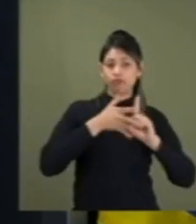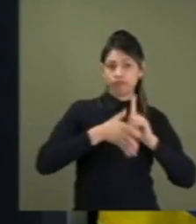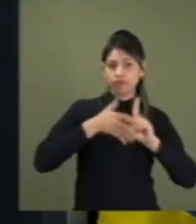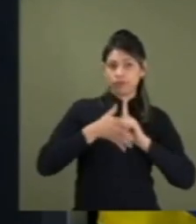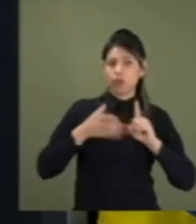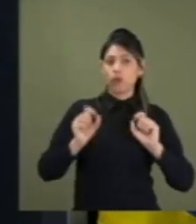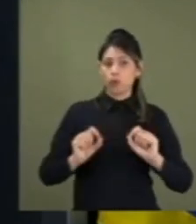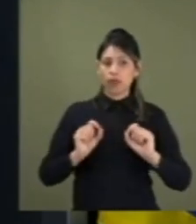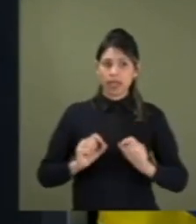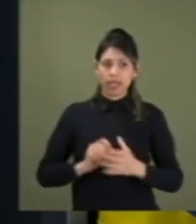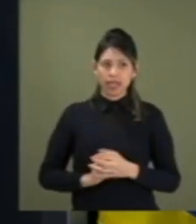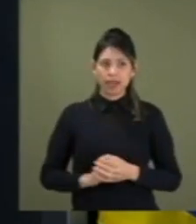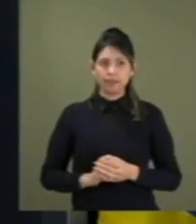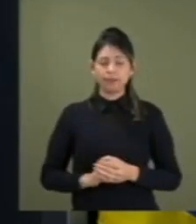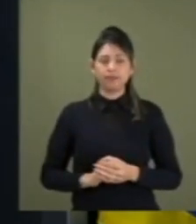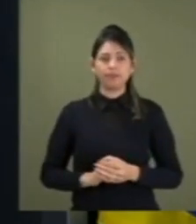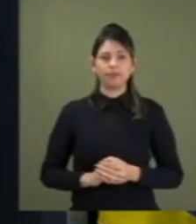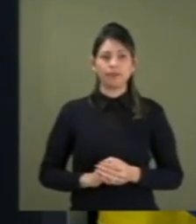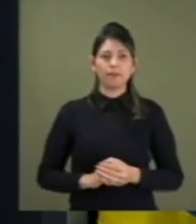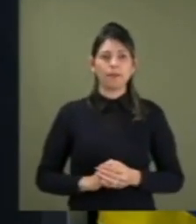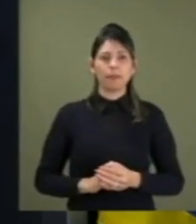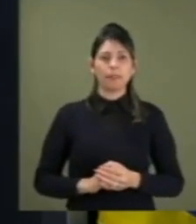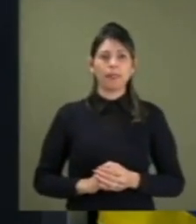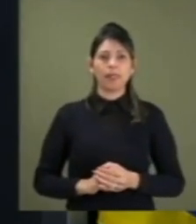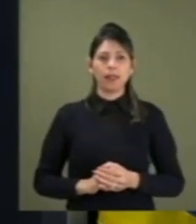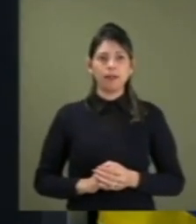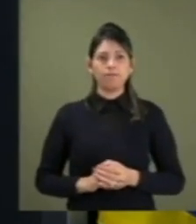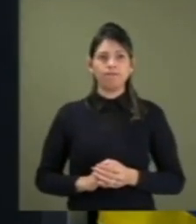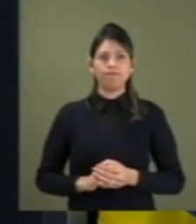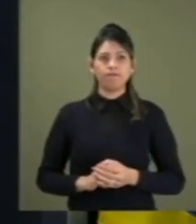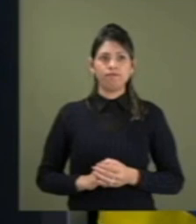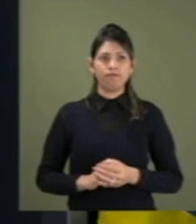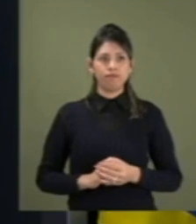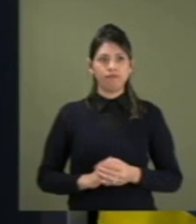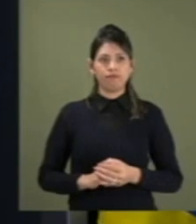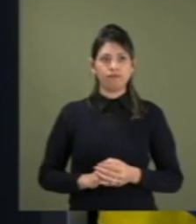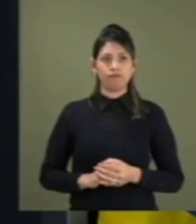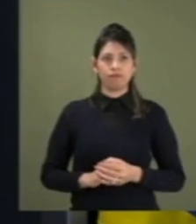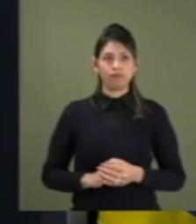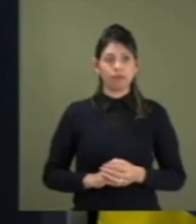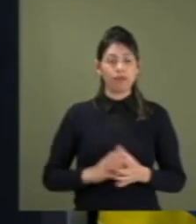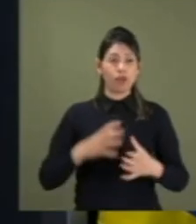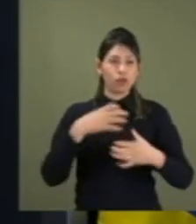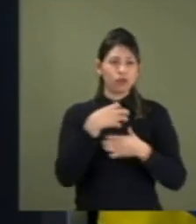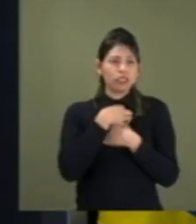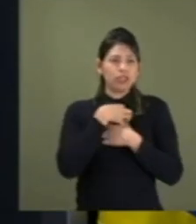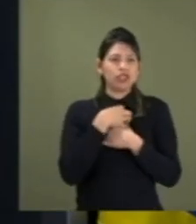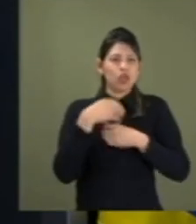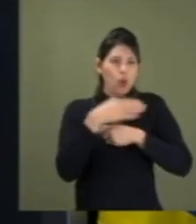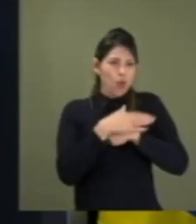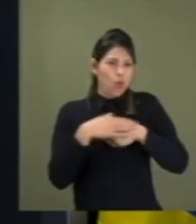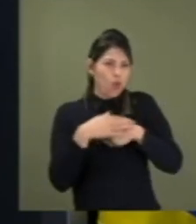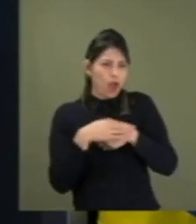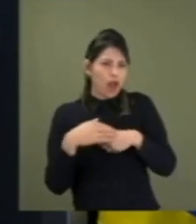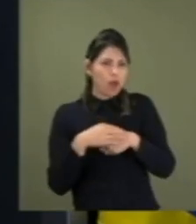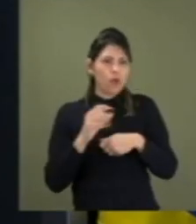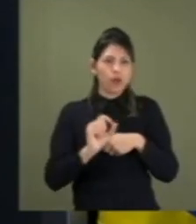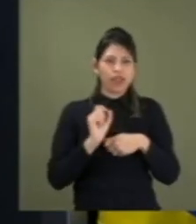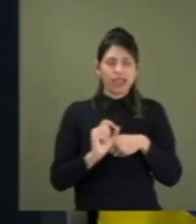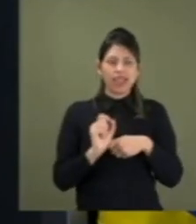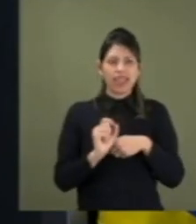da acolhida que eu senti lá no estado do Paraná, em Curitiba, ontem.